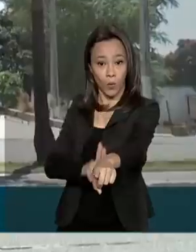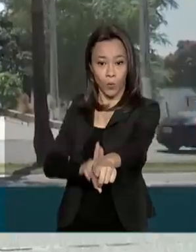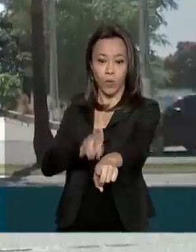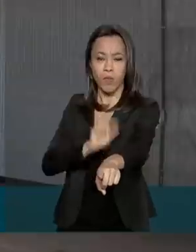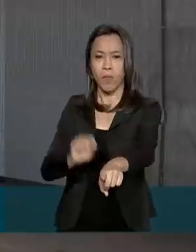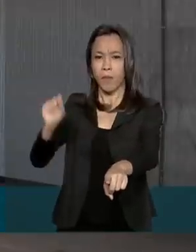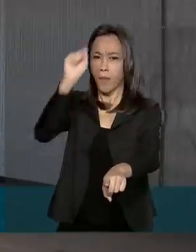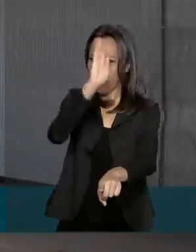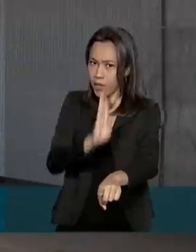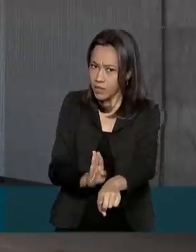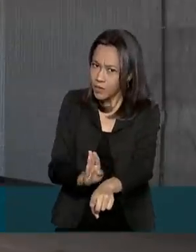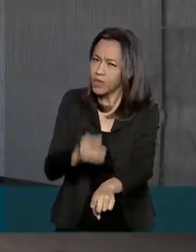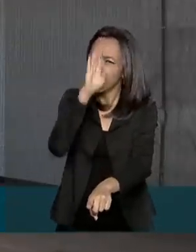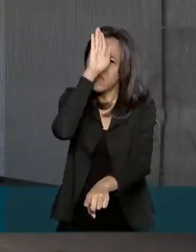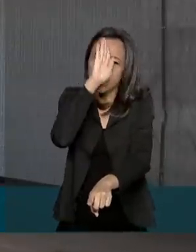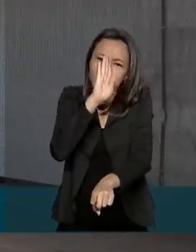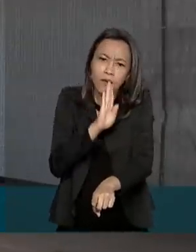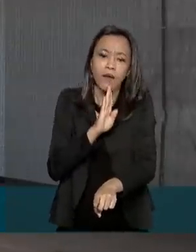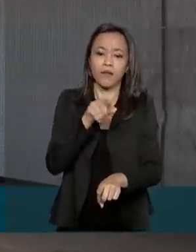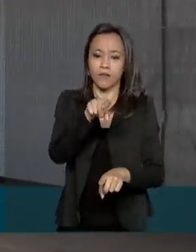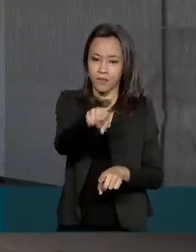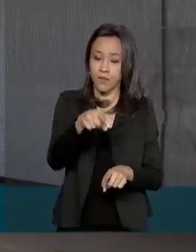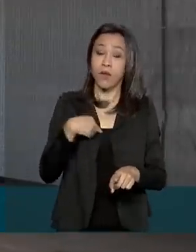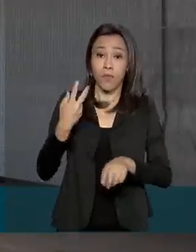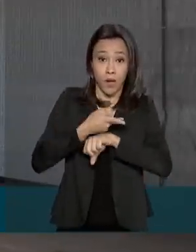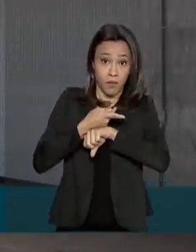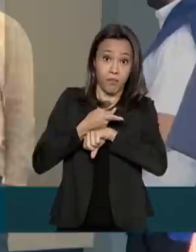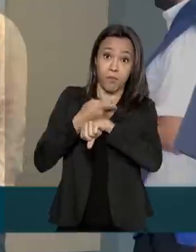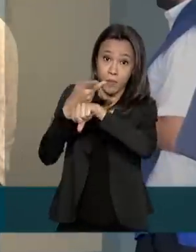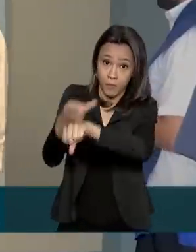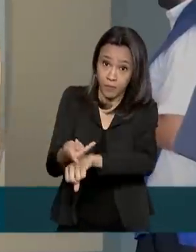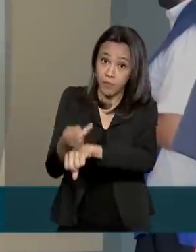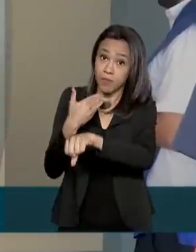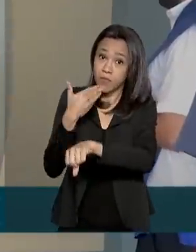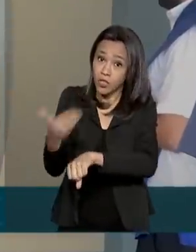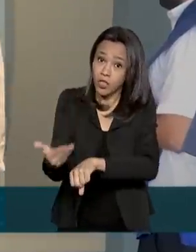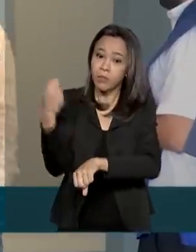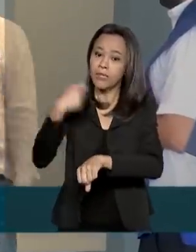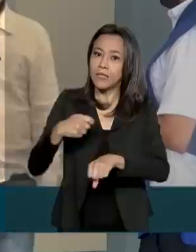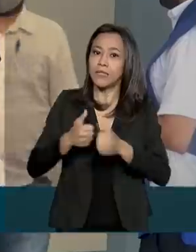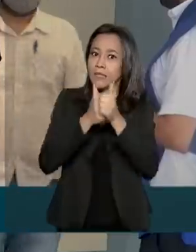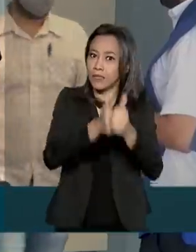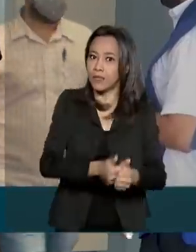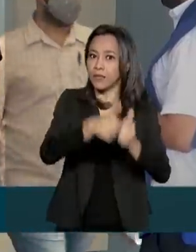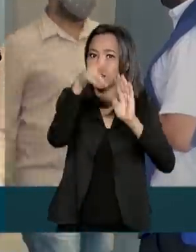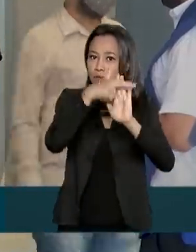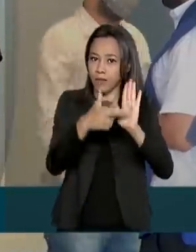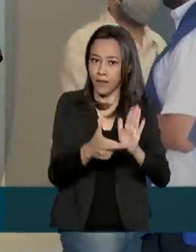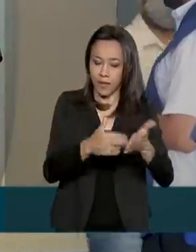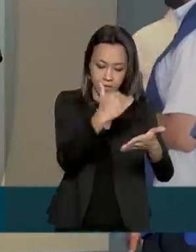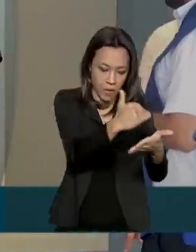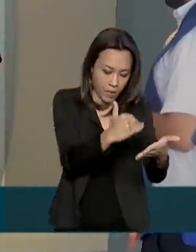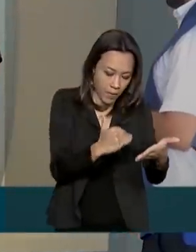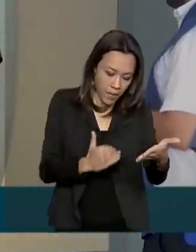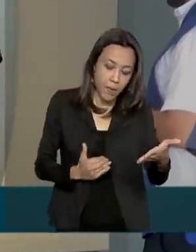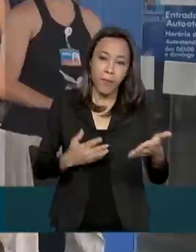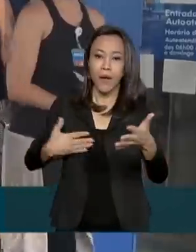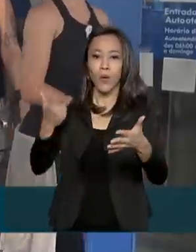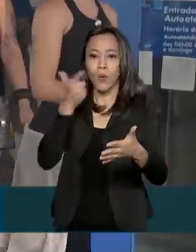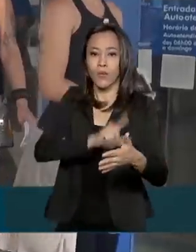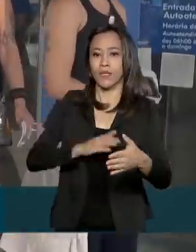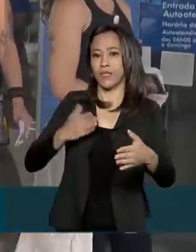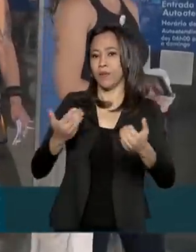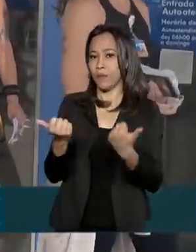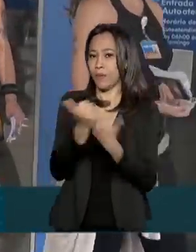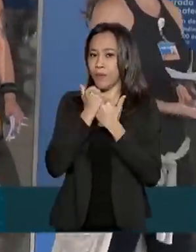todo o país. E é gratuito. Para recorrer, a pessoa precisa cumprir todos os requisitos para acessar o benefício.